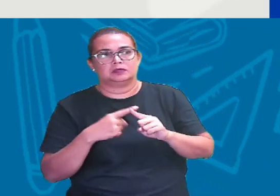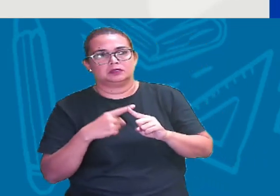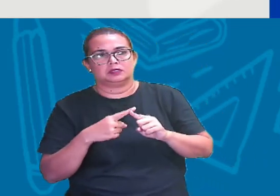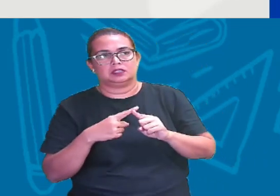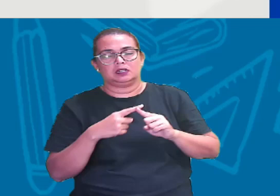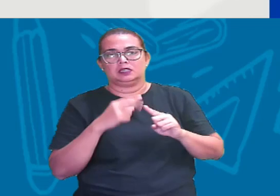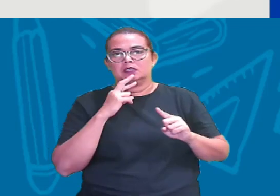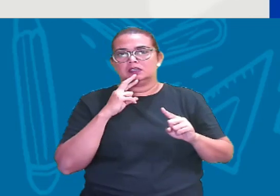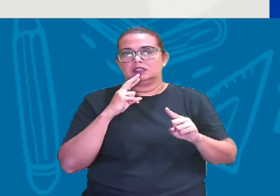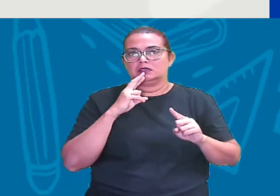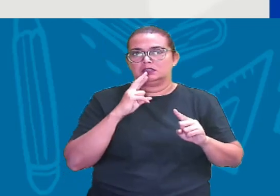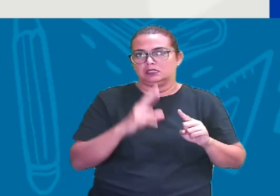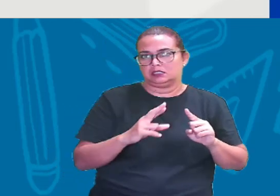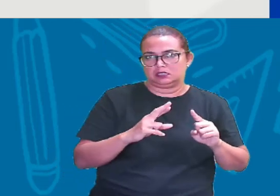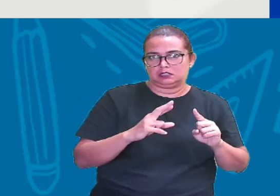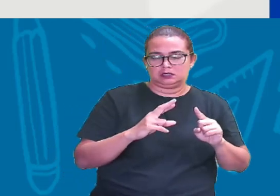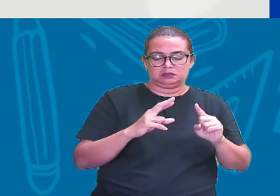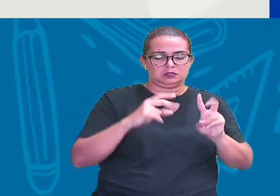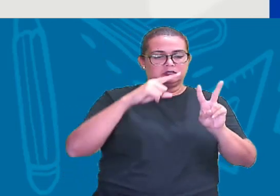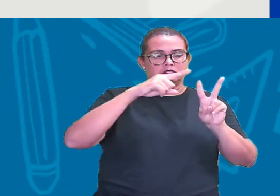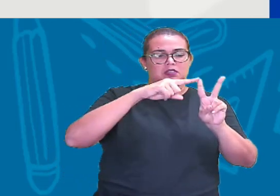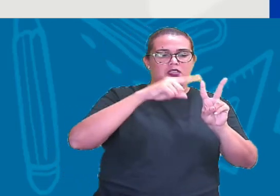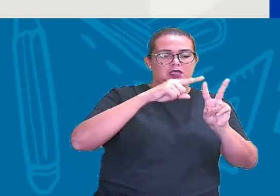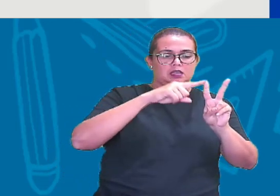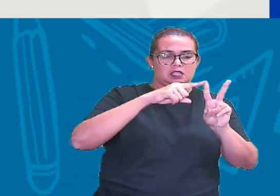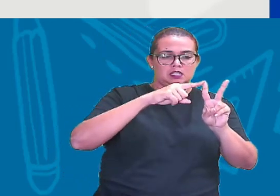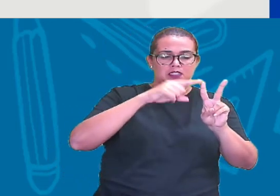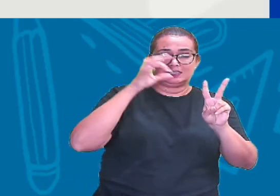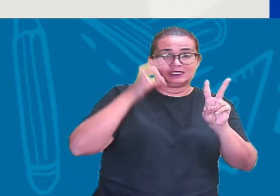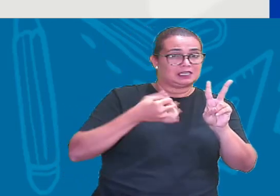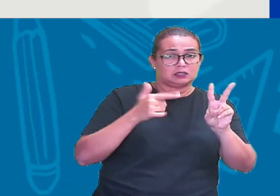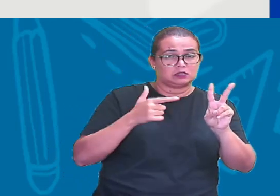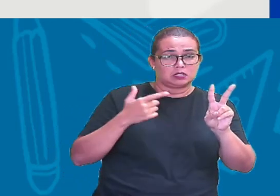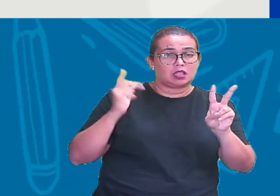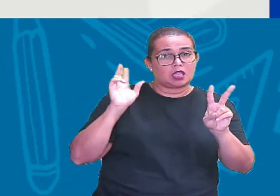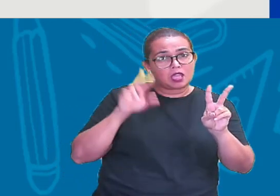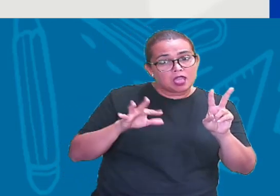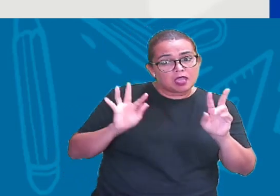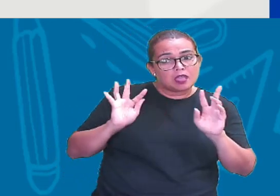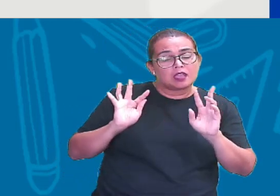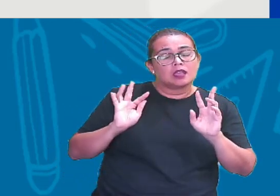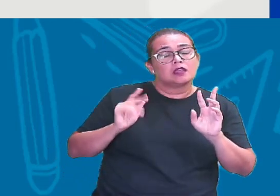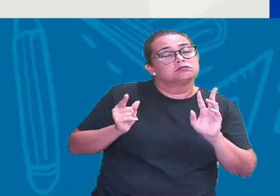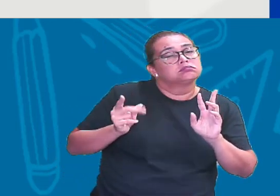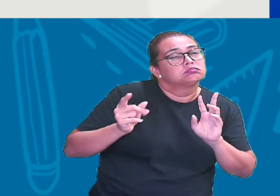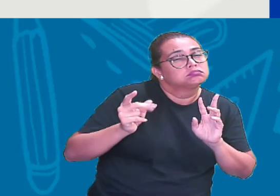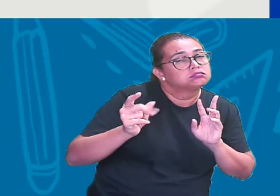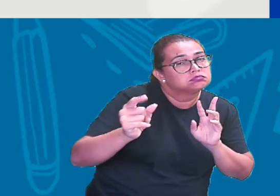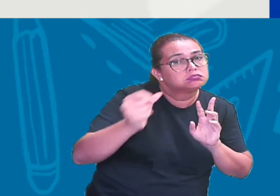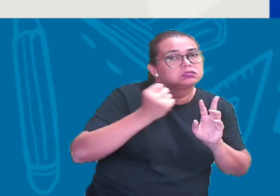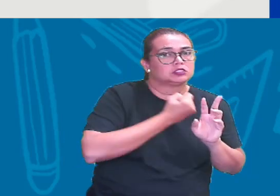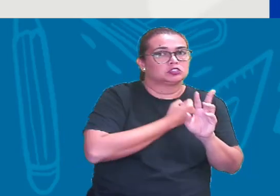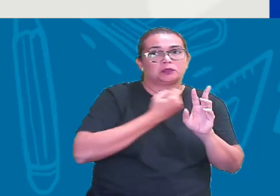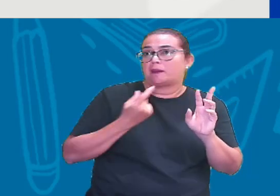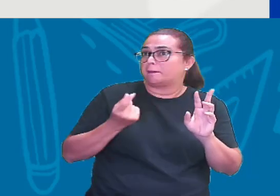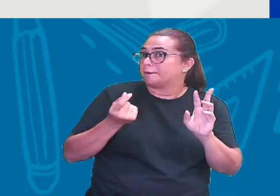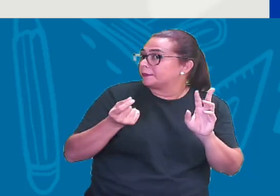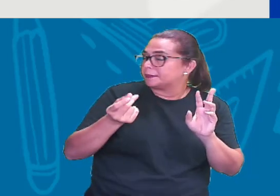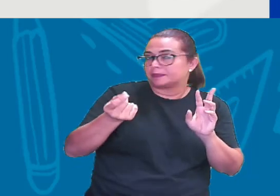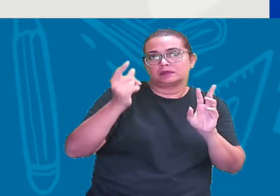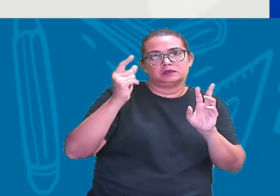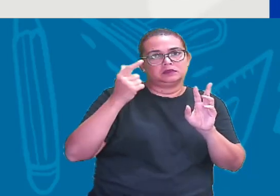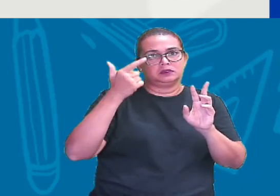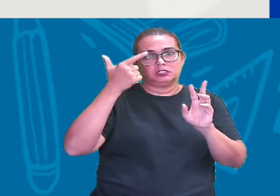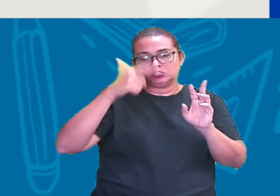Não exata É um número Infinito Mas esse número Infinito Ele Não